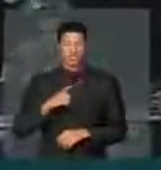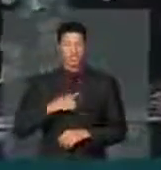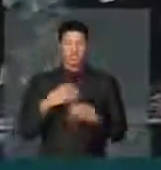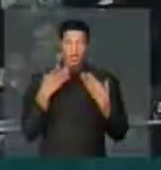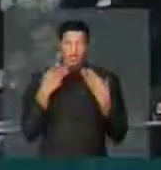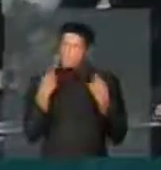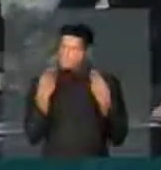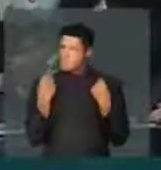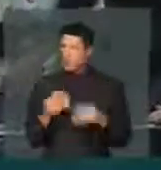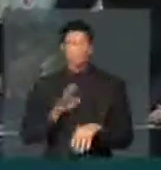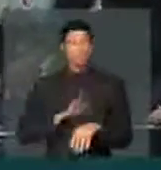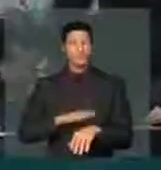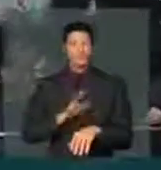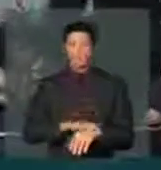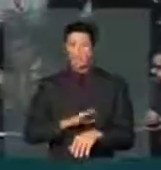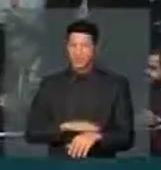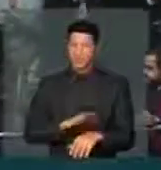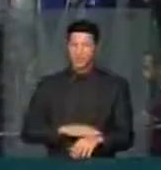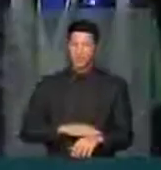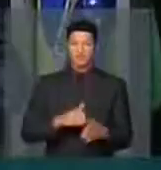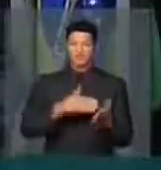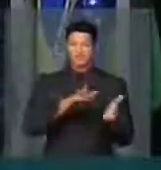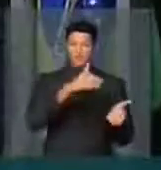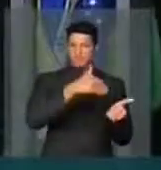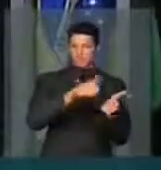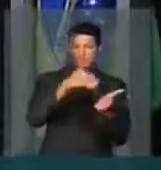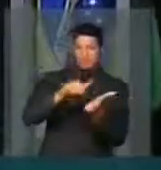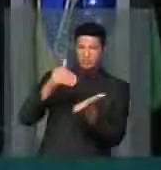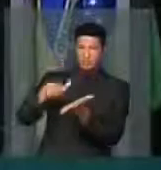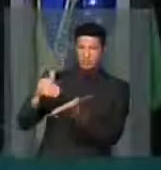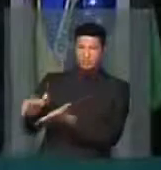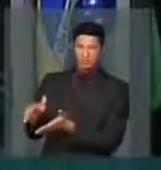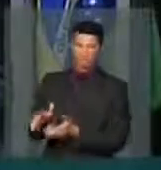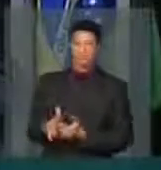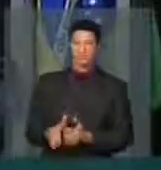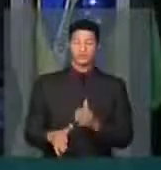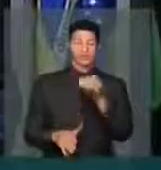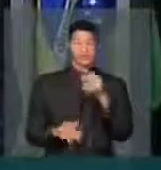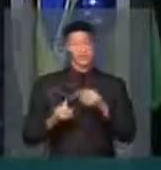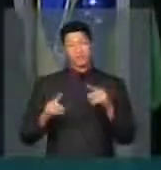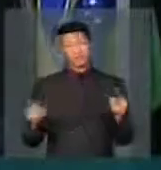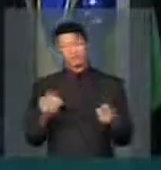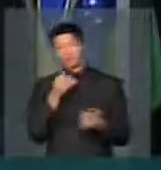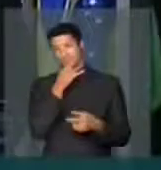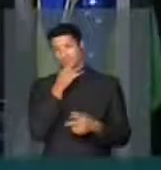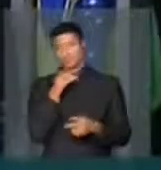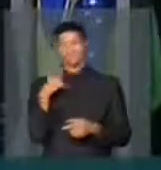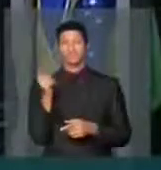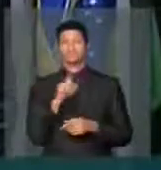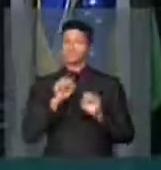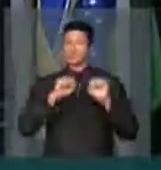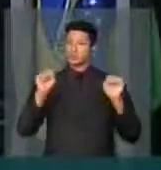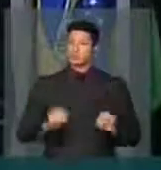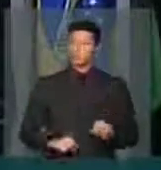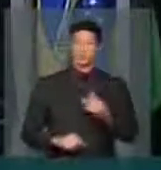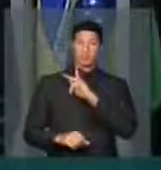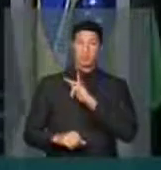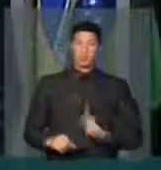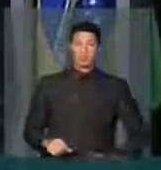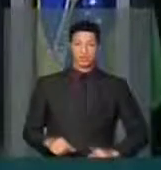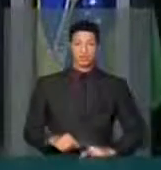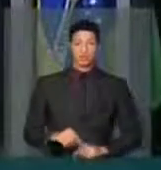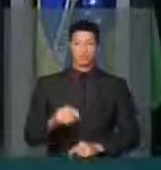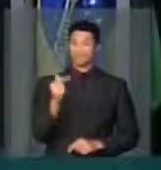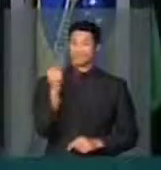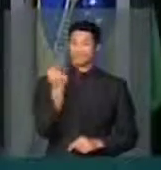há muito tempo sendo demitido todo mundo. Lamentavelmente, no sistema presidencialista,